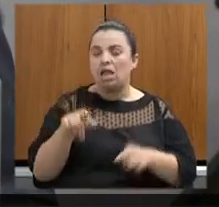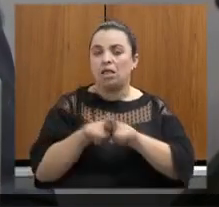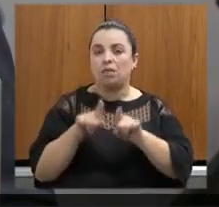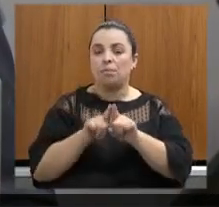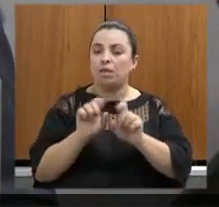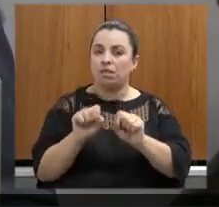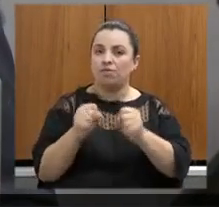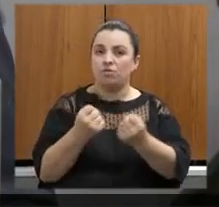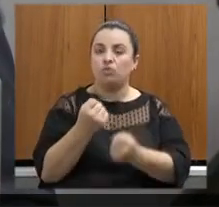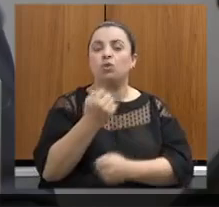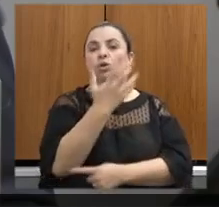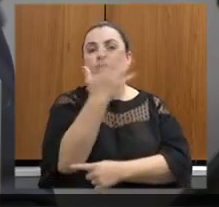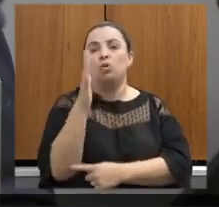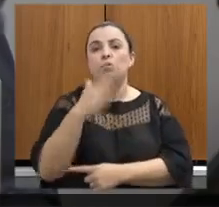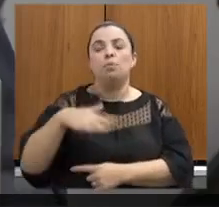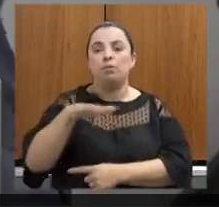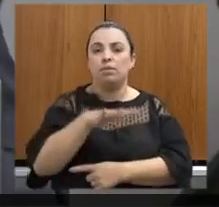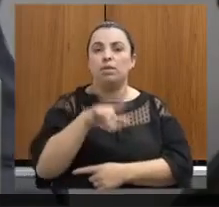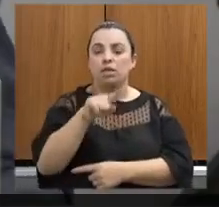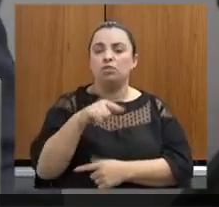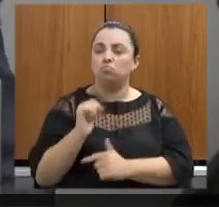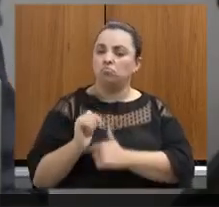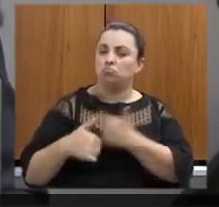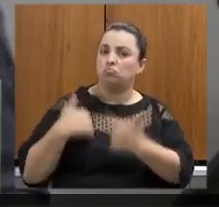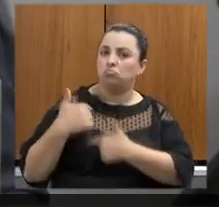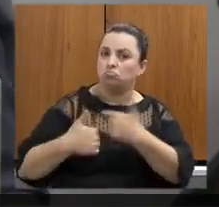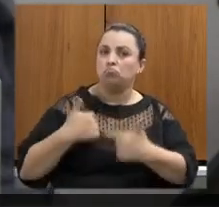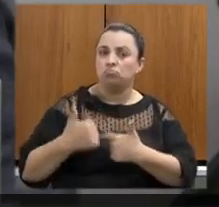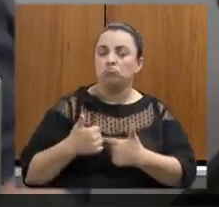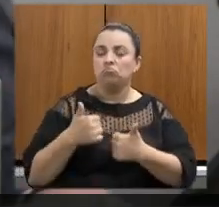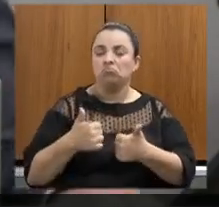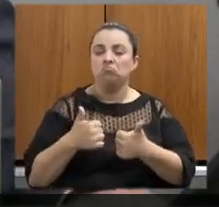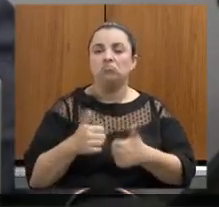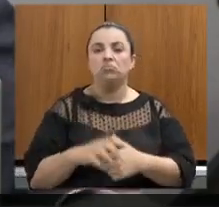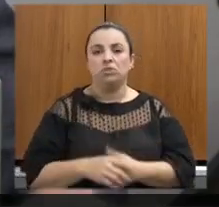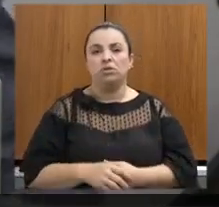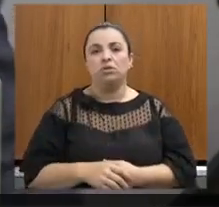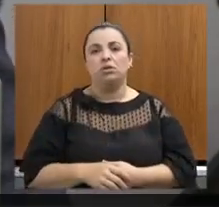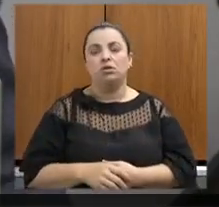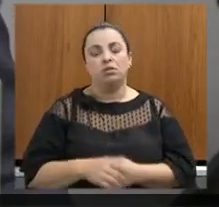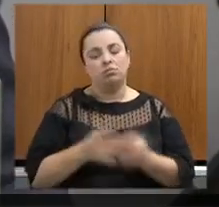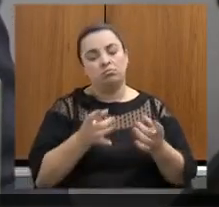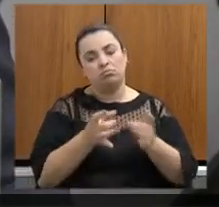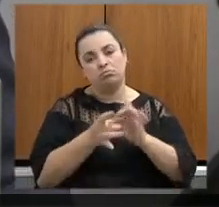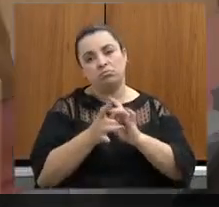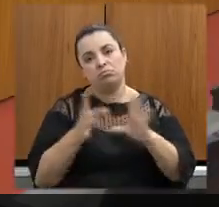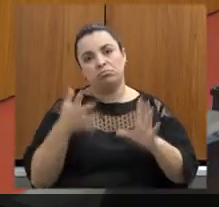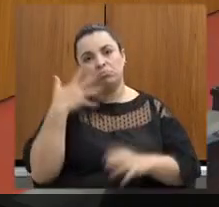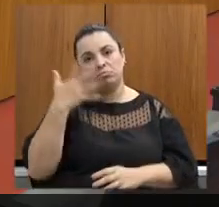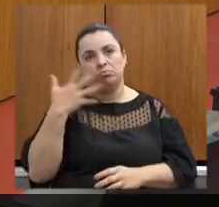meio ambiente uma parlamentar muito atuante vossa excelência tem aí a palavra deputada Ana Paula